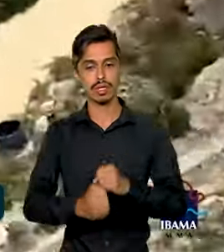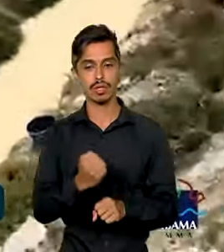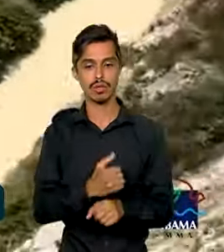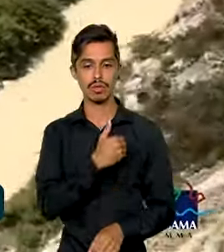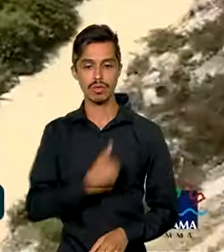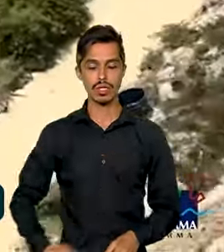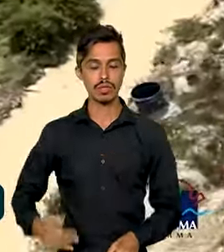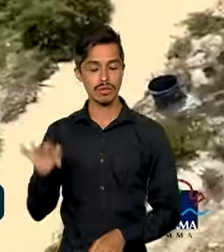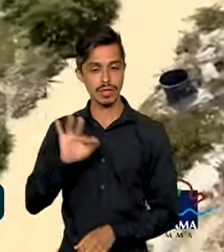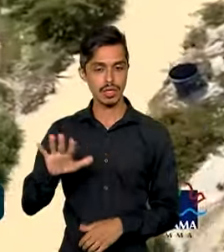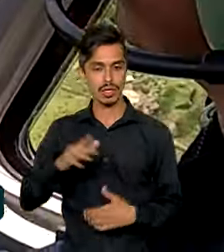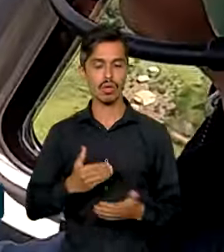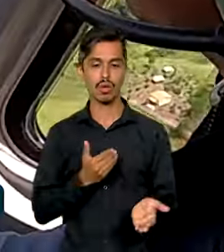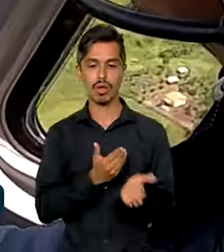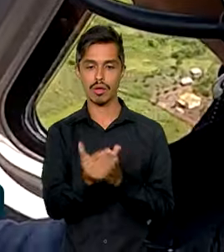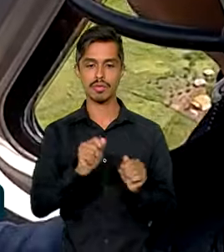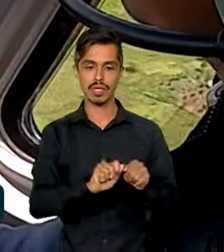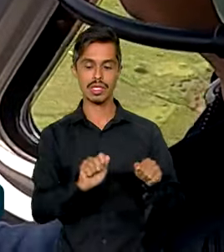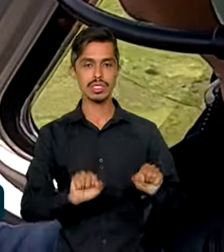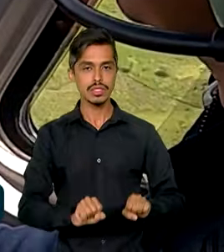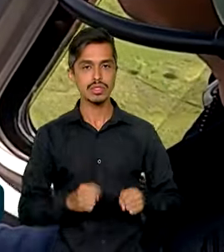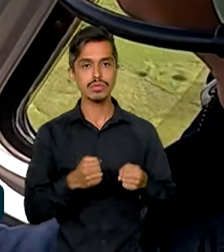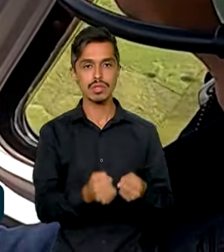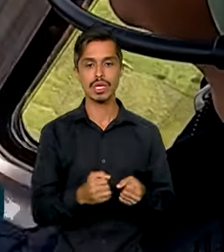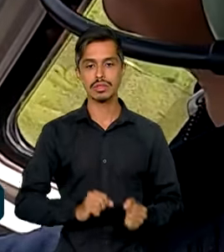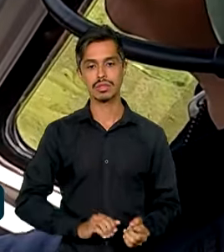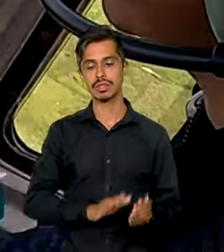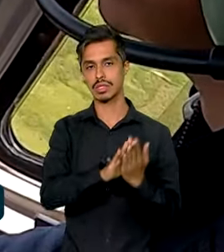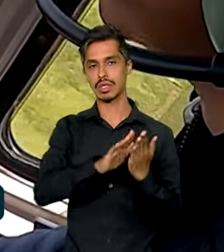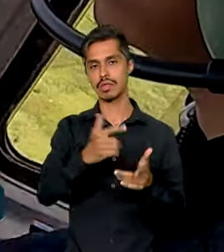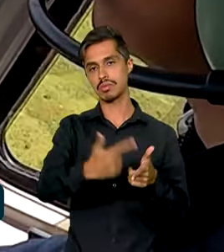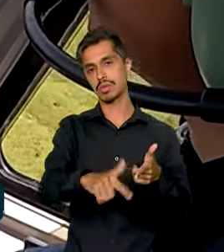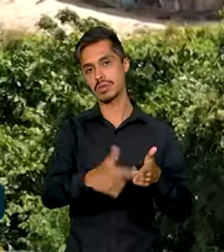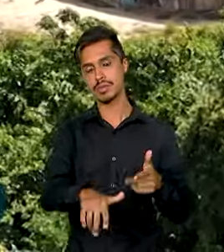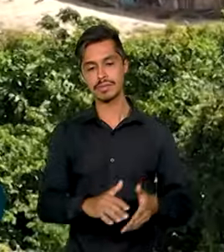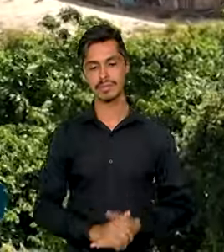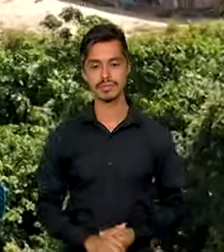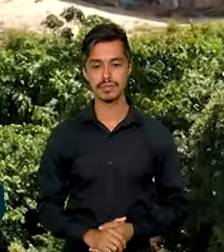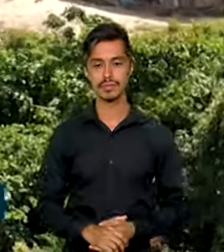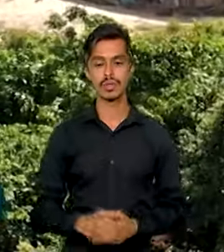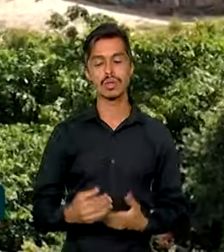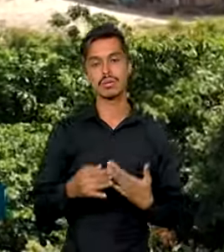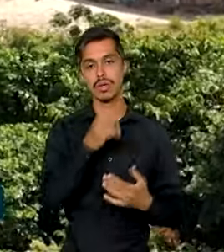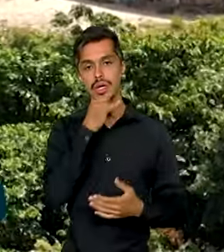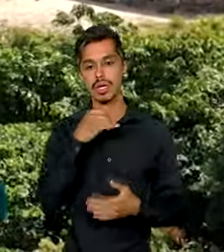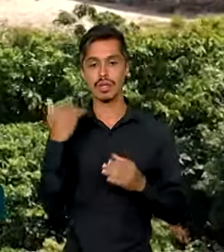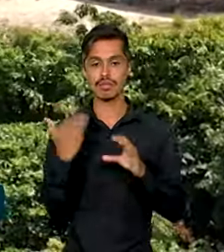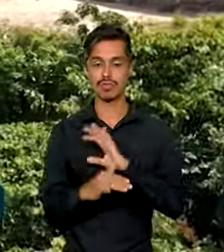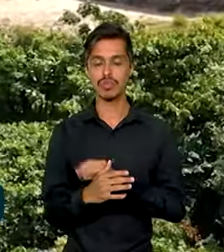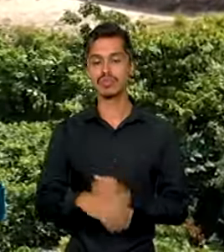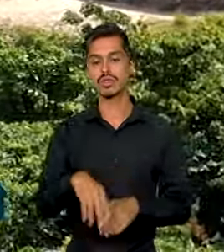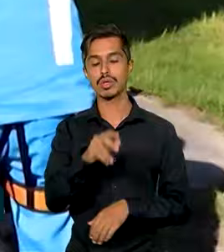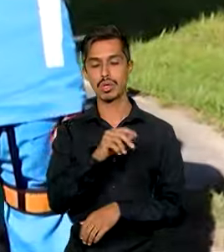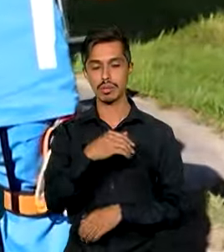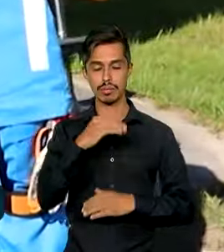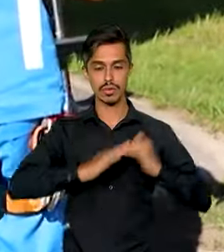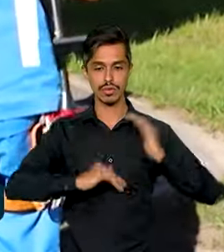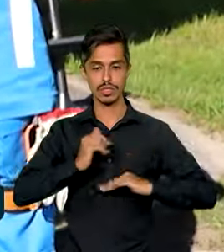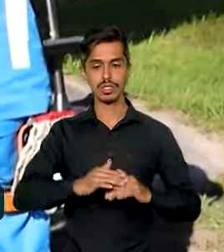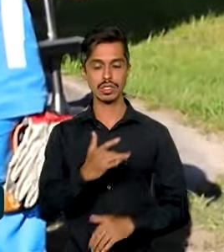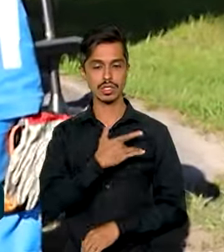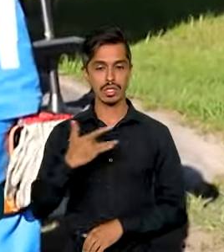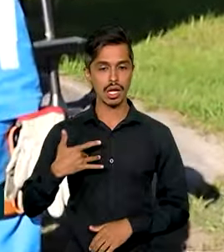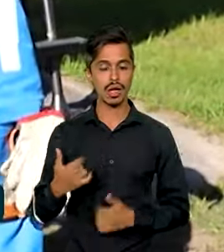federal começou a criar ações para enfrentar o problema, como o envio de profissionais de saúde, cestas